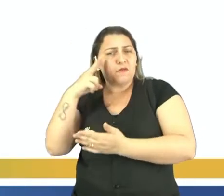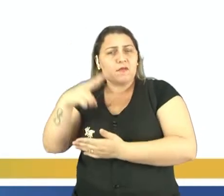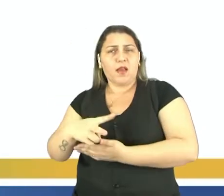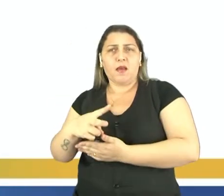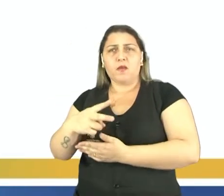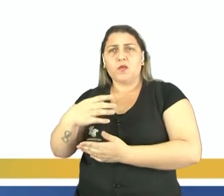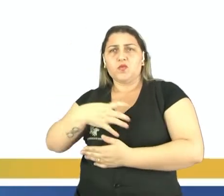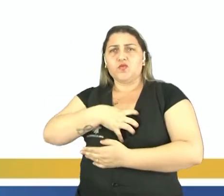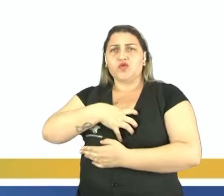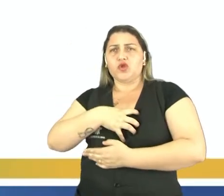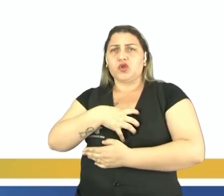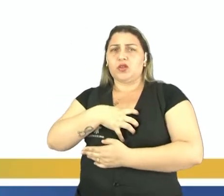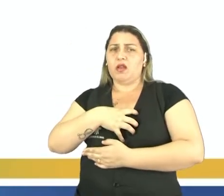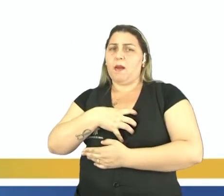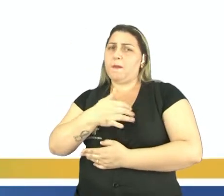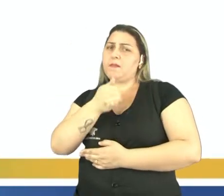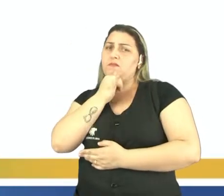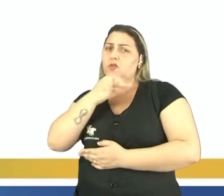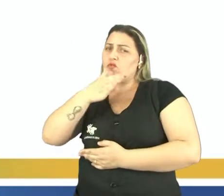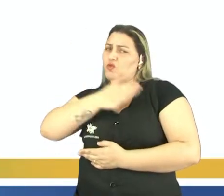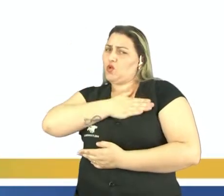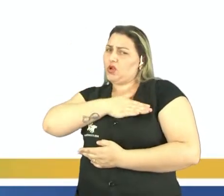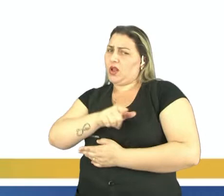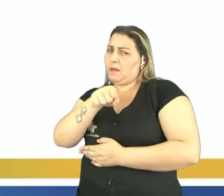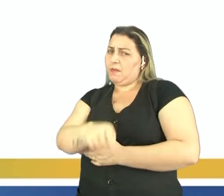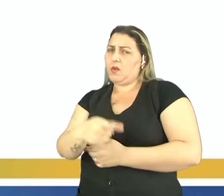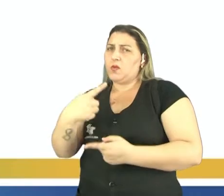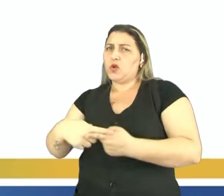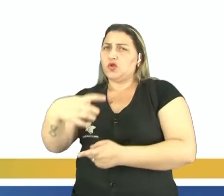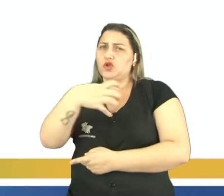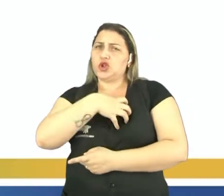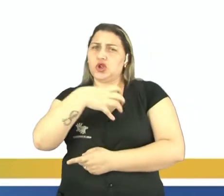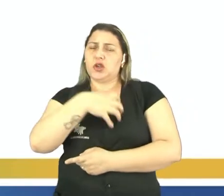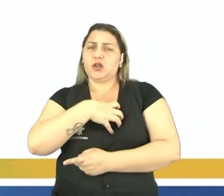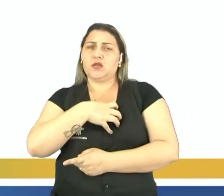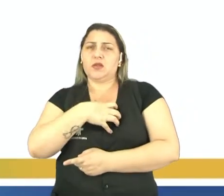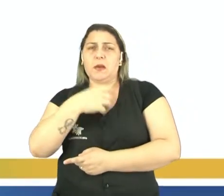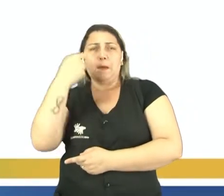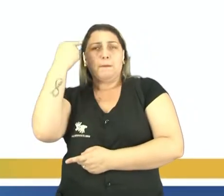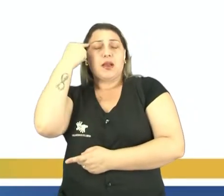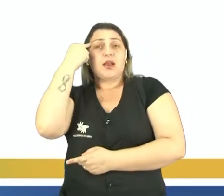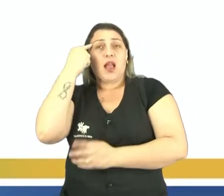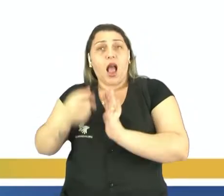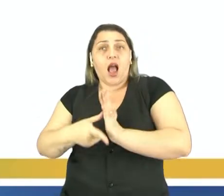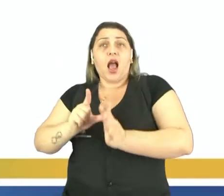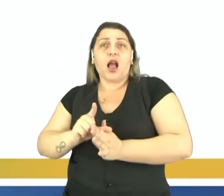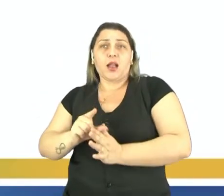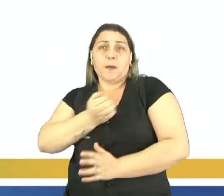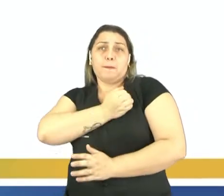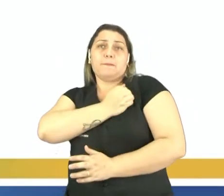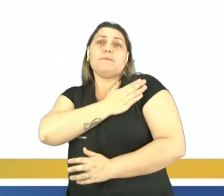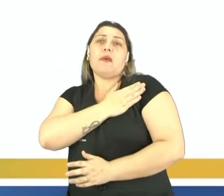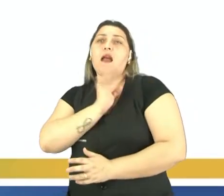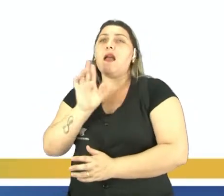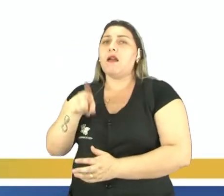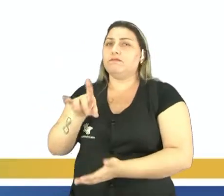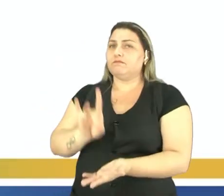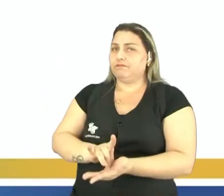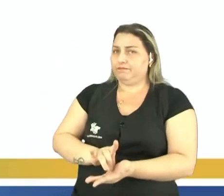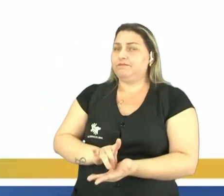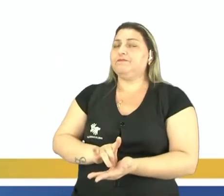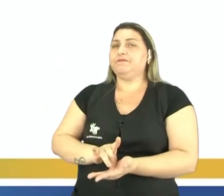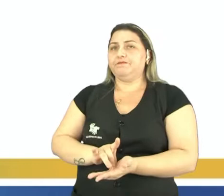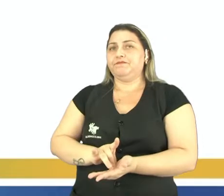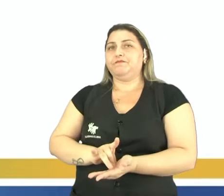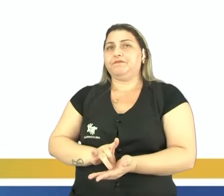pela aparência, pelo que você começa a desenhar aquela pessoa. Então, você coloca